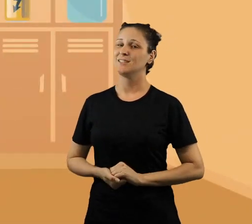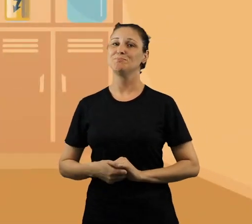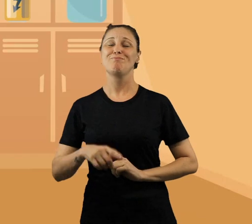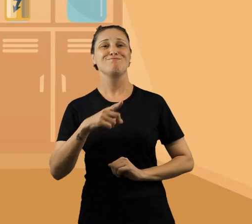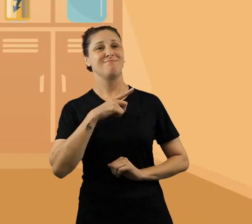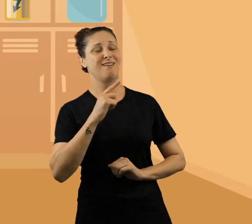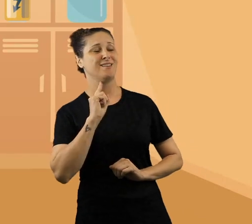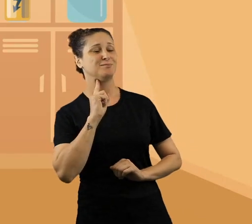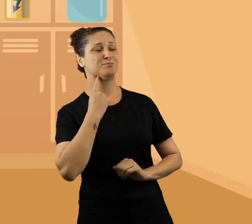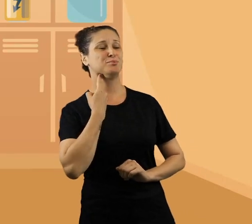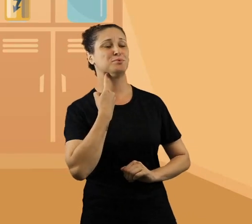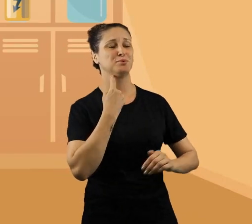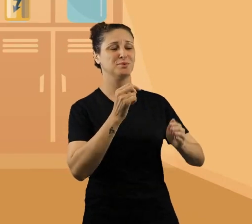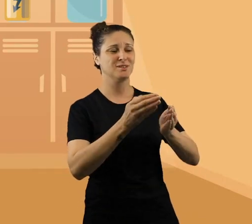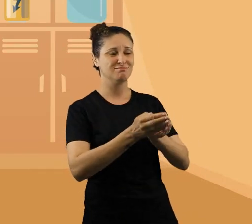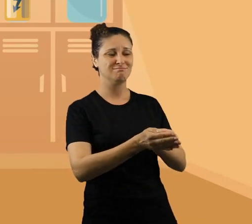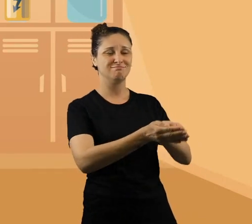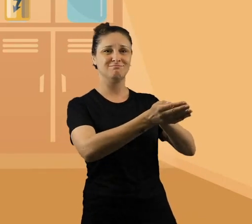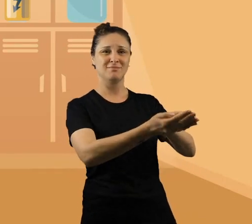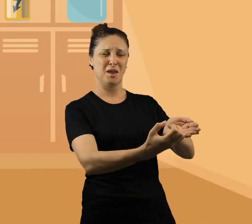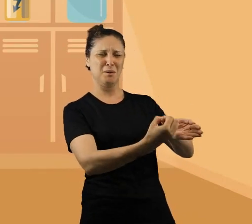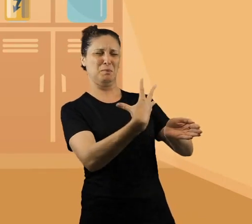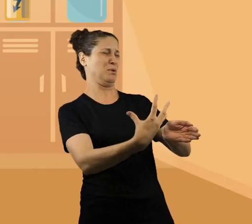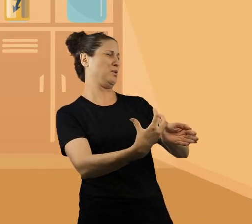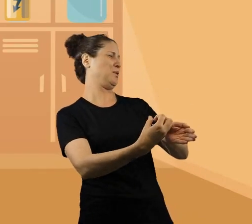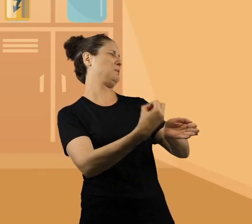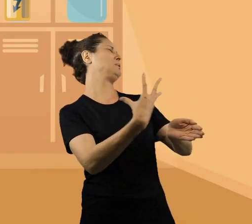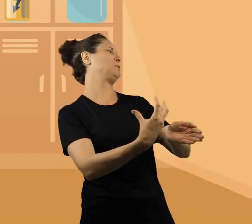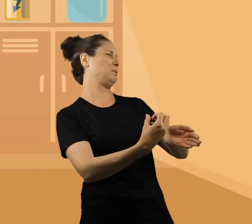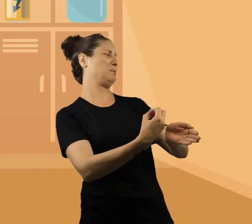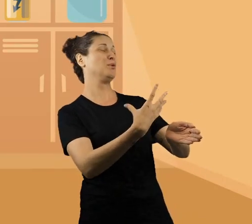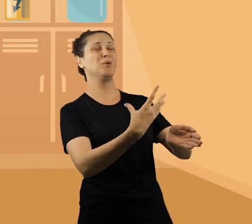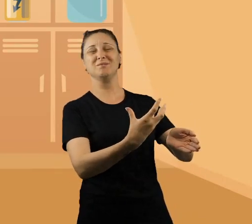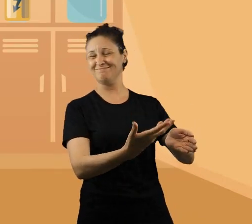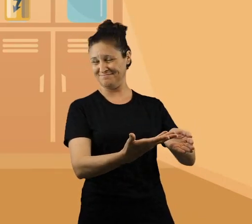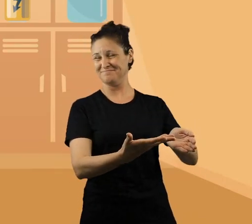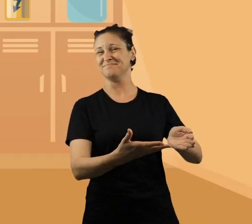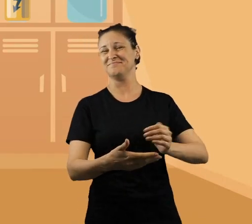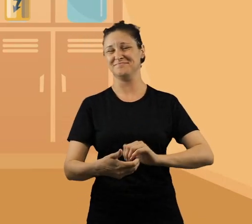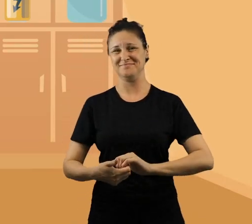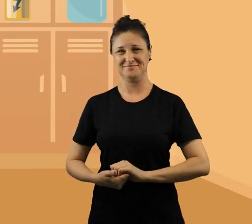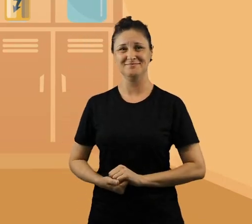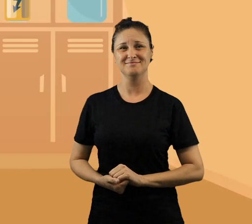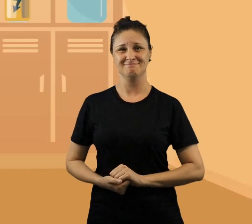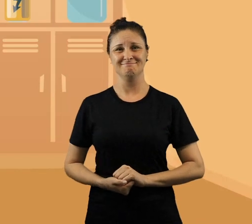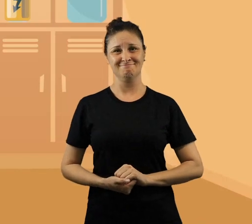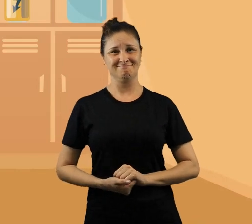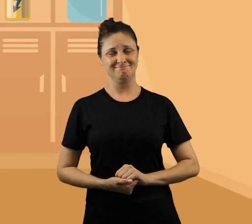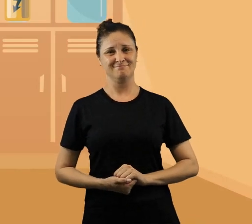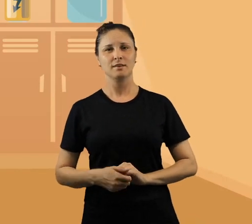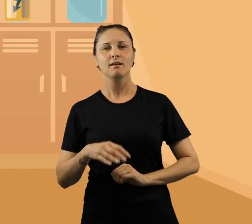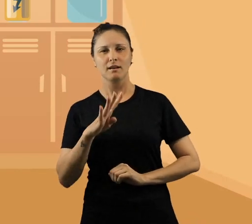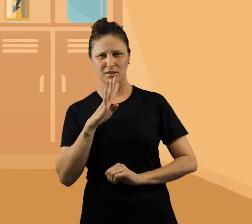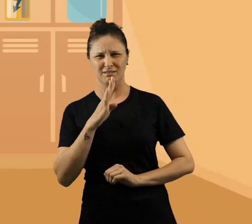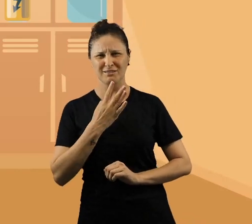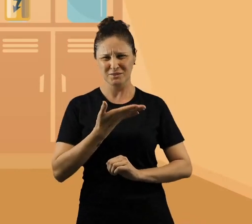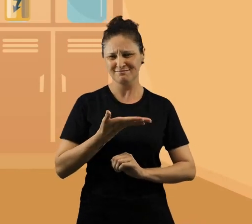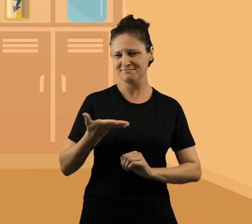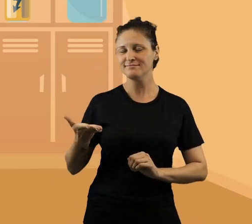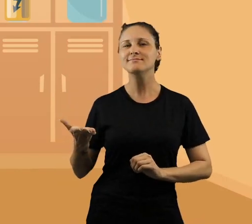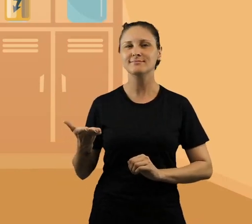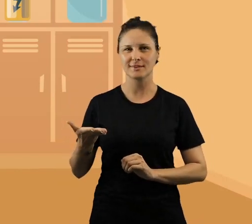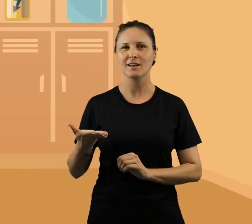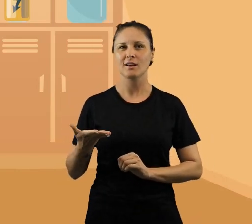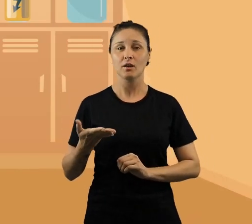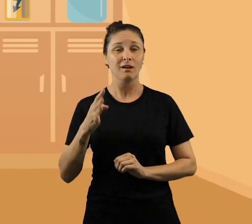Pois é, além do lixo na água, eu descobri que poluímos os oceanos com ruídos sonoros. Bom, eu espero